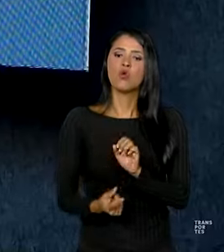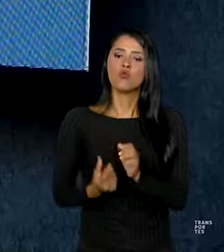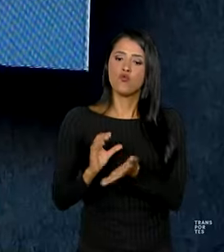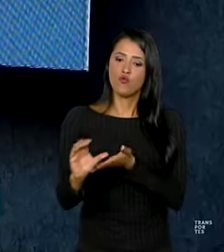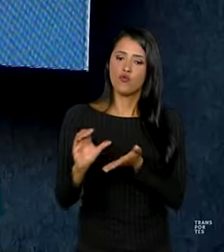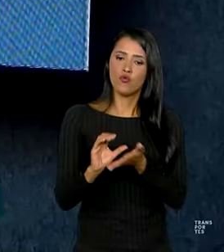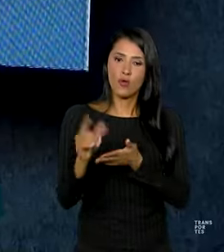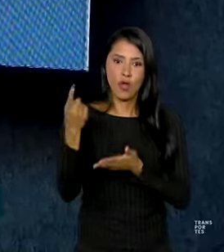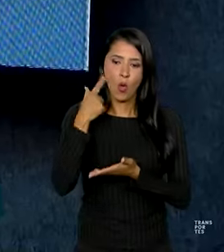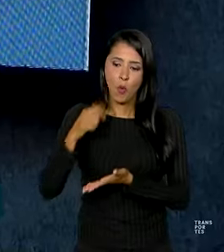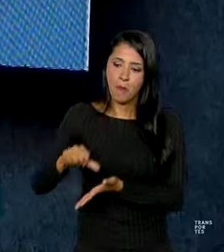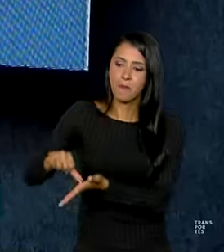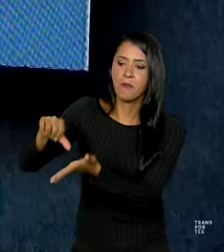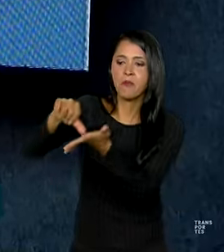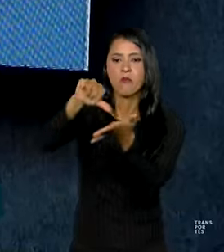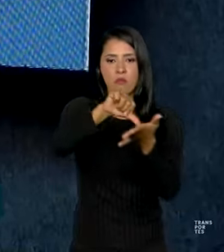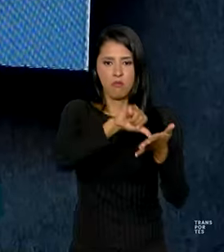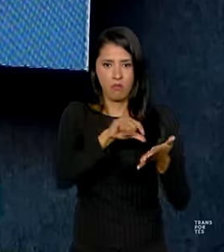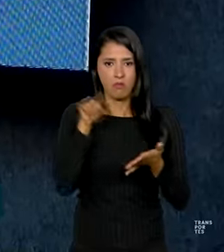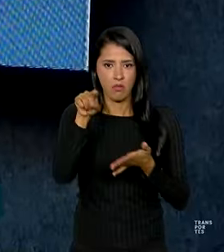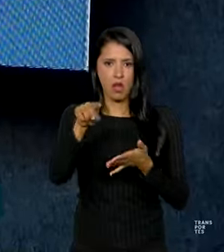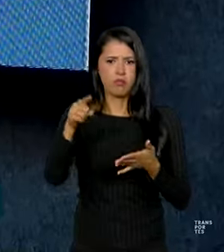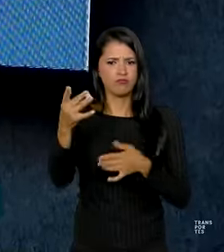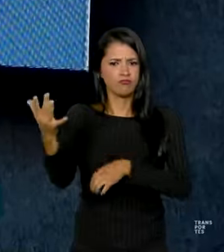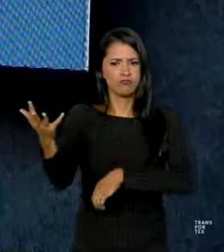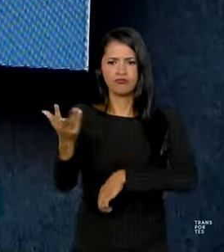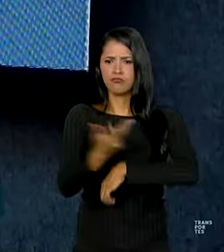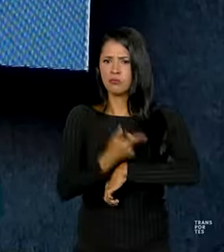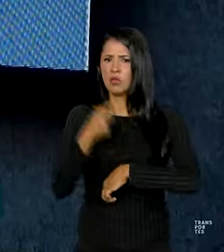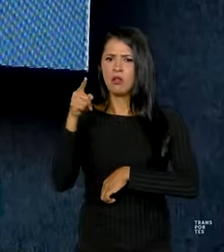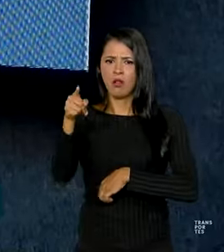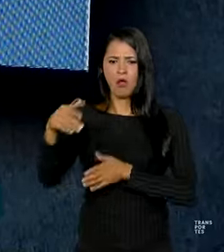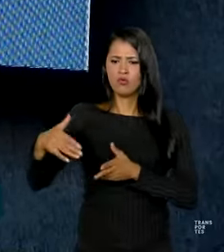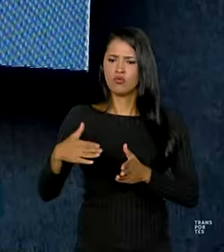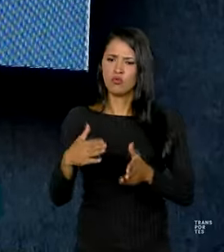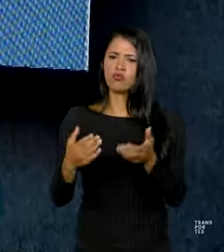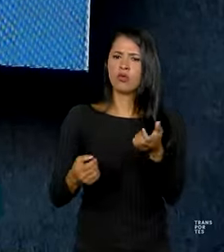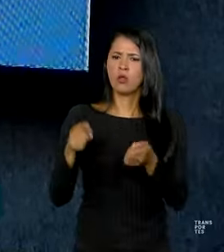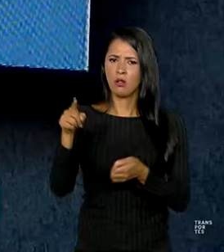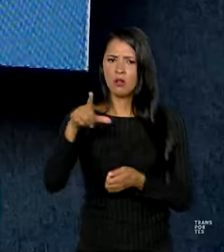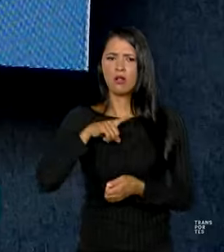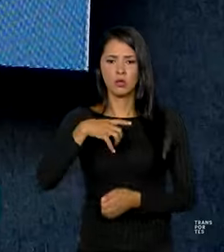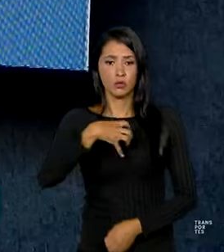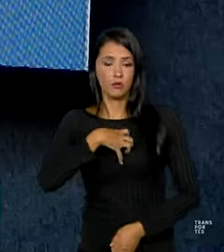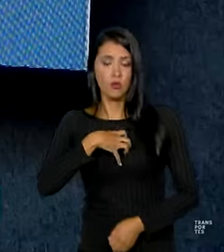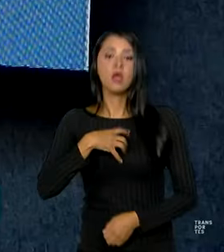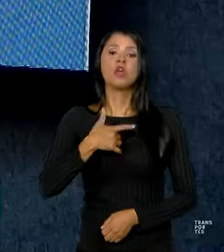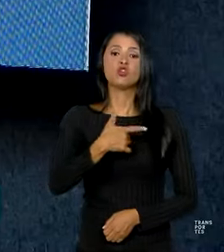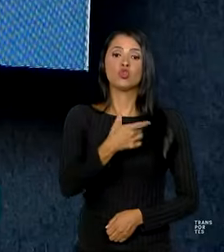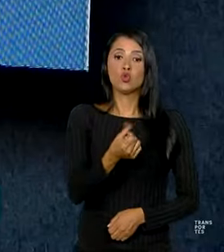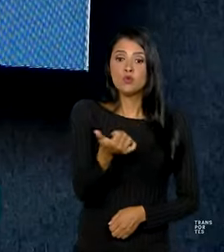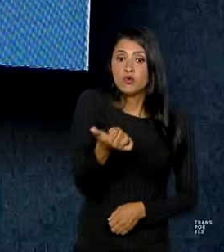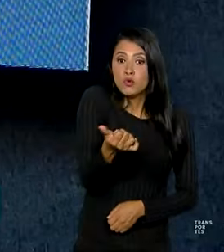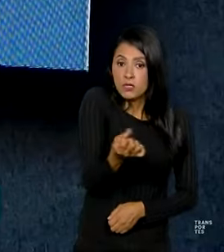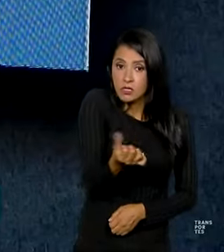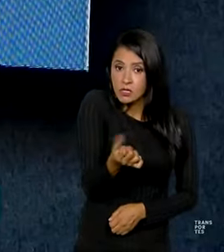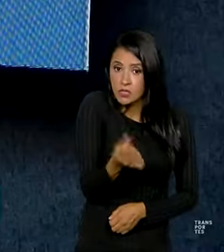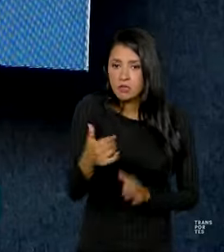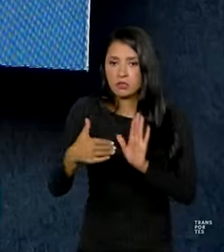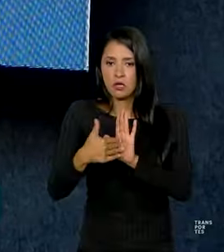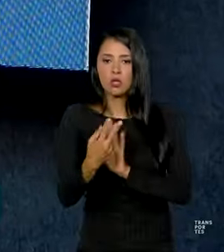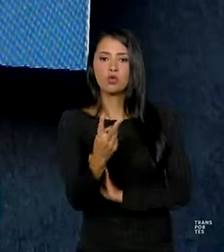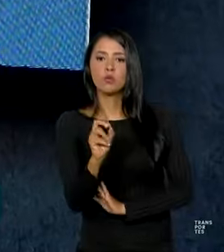o mapa rodoviário em qualidade de rodovias do Estado da Bahia. A gente, de 2016 até 2022,